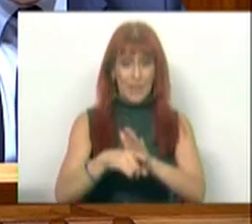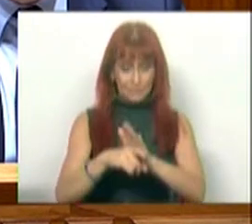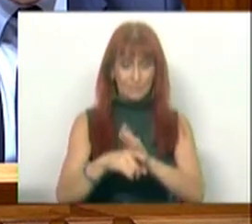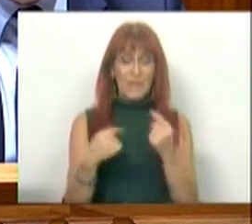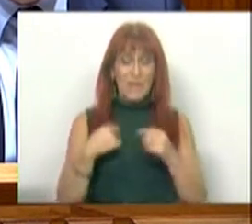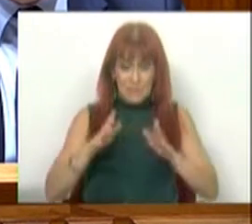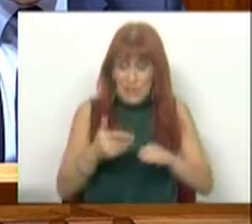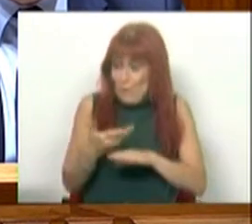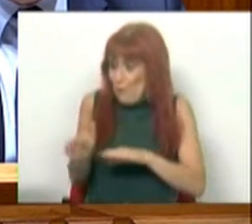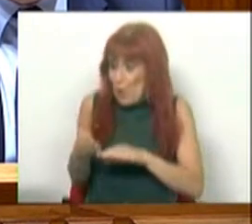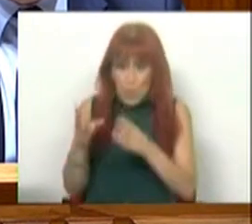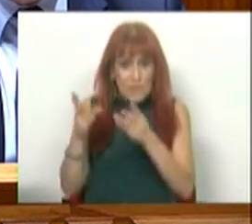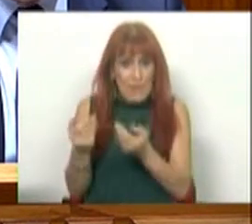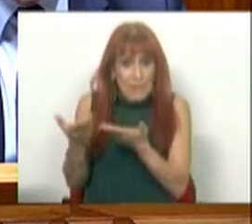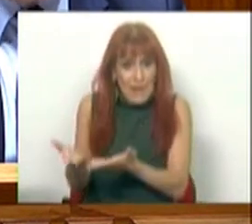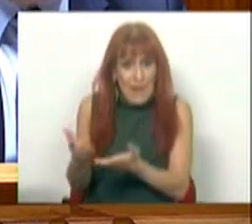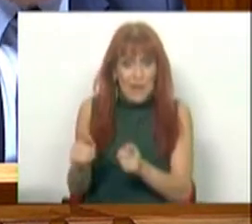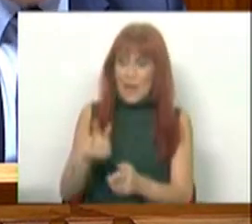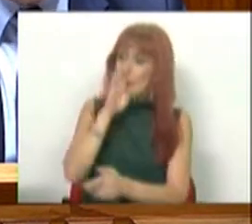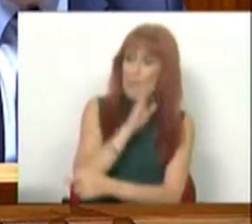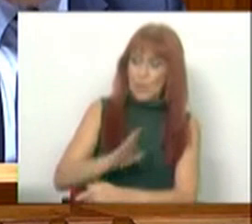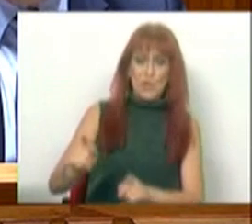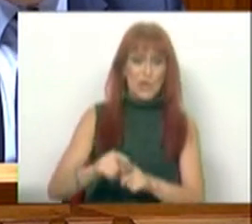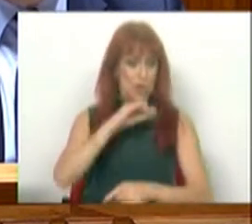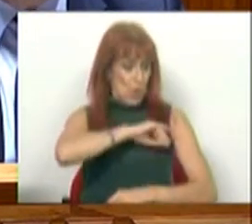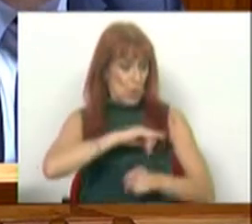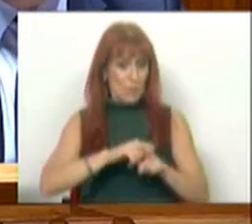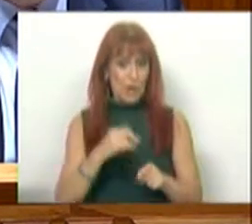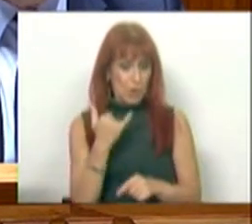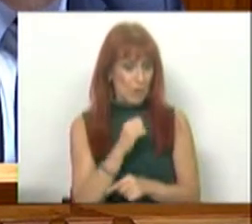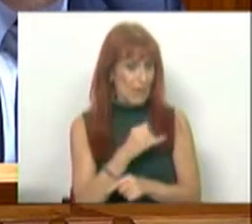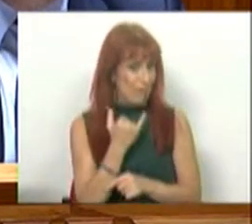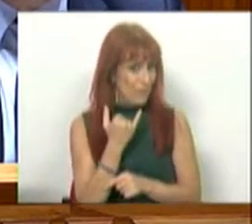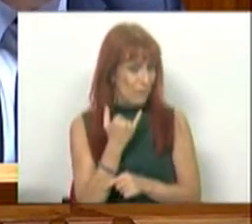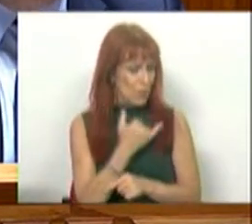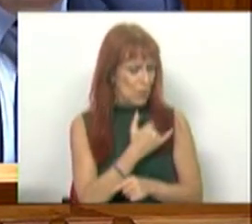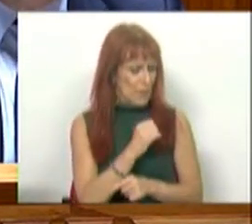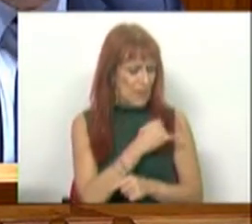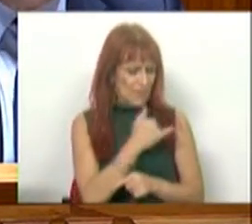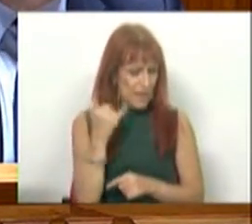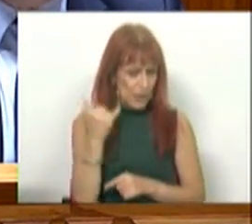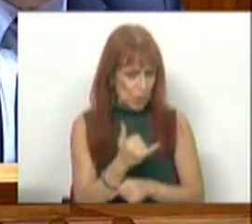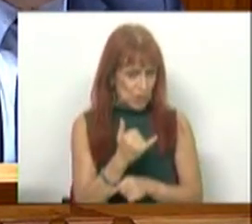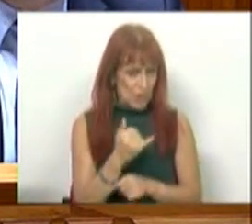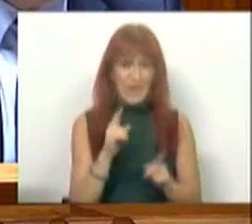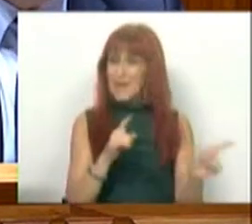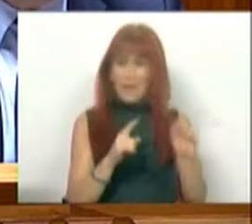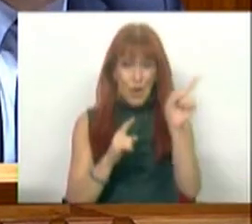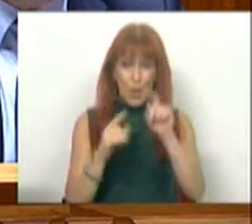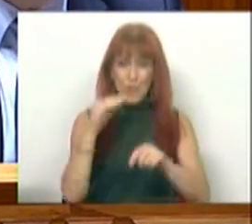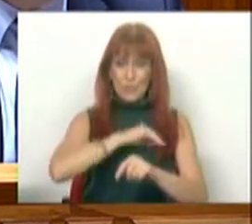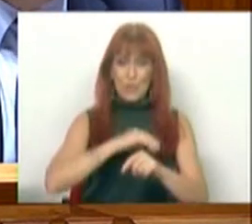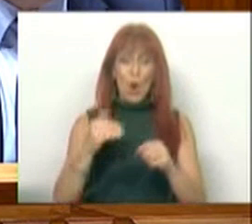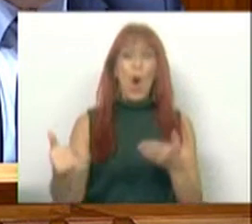que tem de estar fora do orçamento, que é para aplicar aos rendimentos de 2022 e não aos